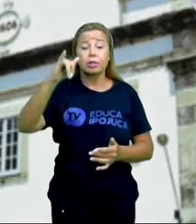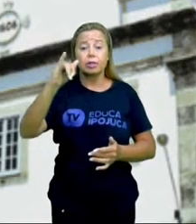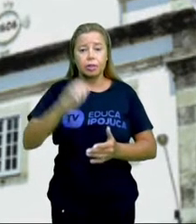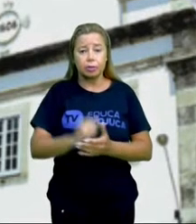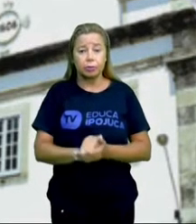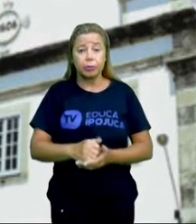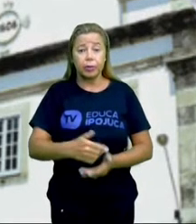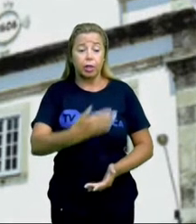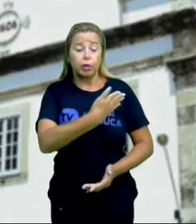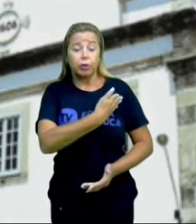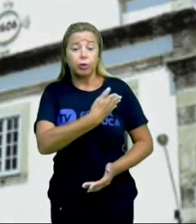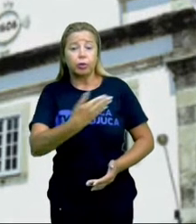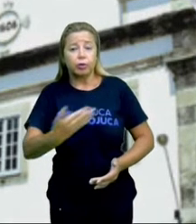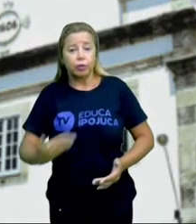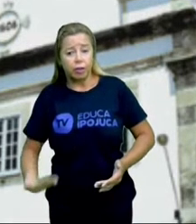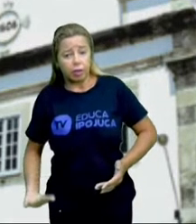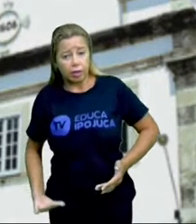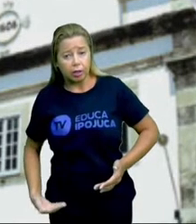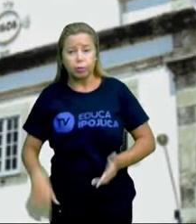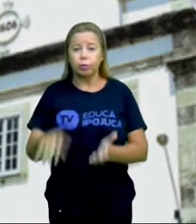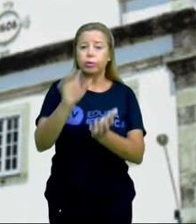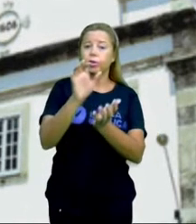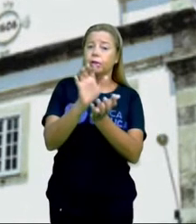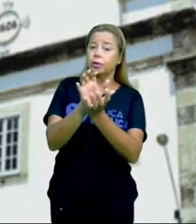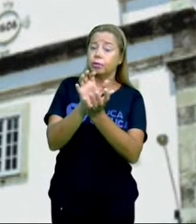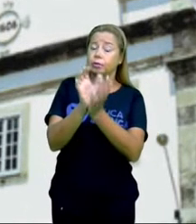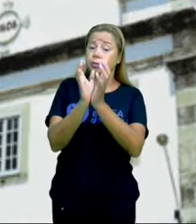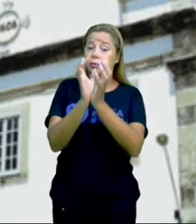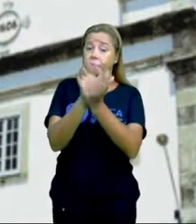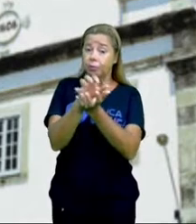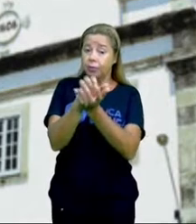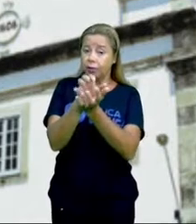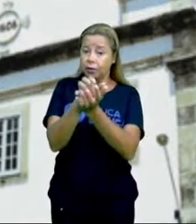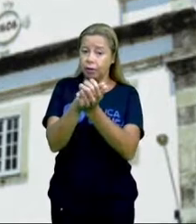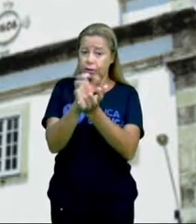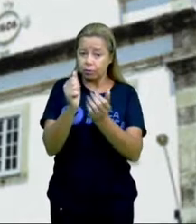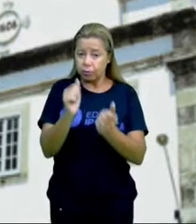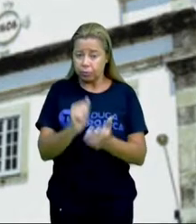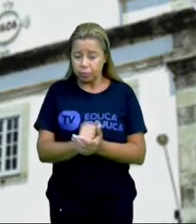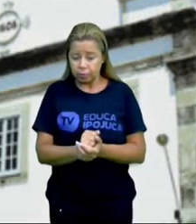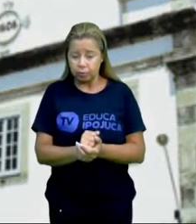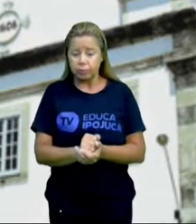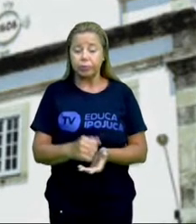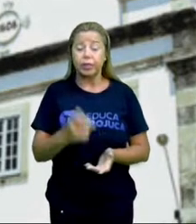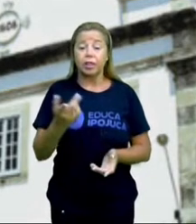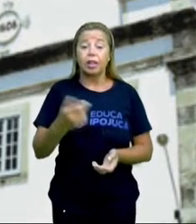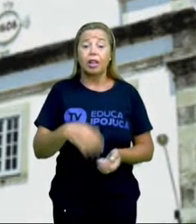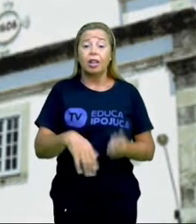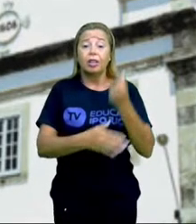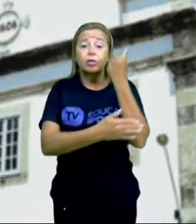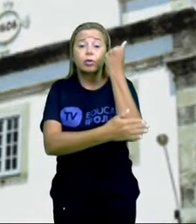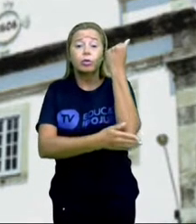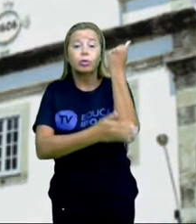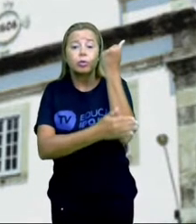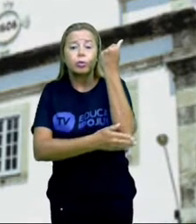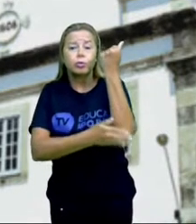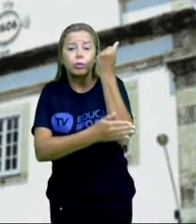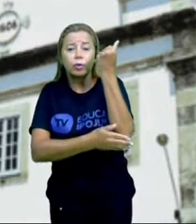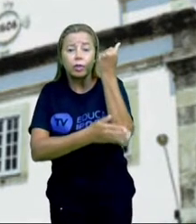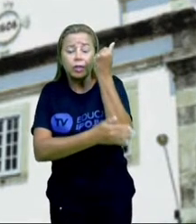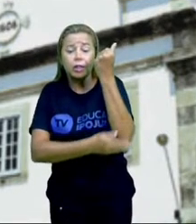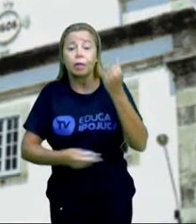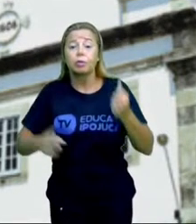municípios do Cabo de Santo Agostinho e Serinhaém, no litoral sul. A primeira citação sobre Ipojuca,